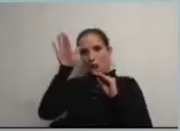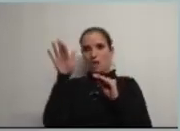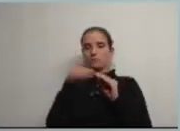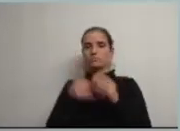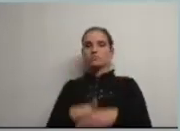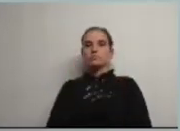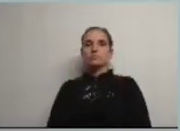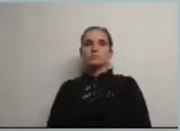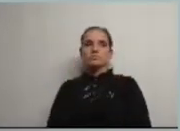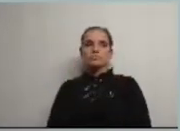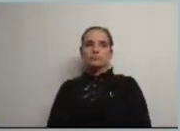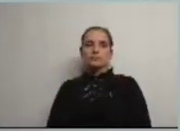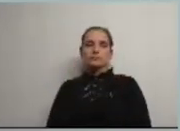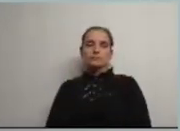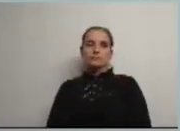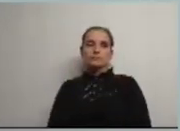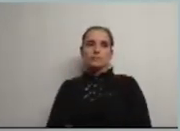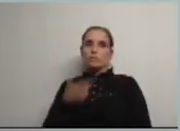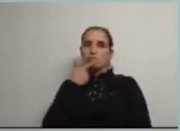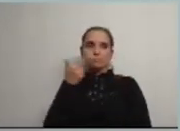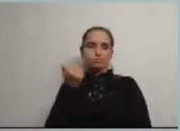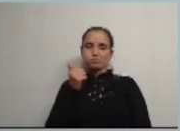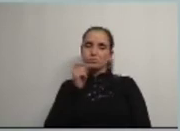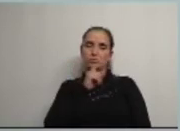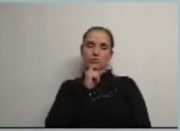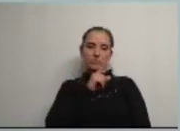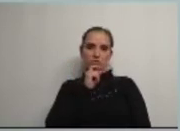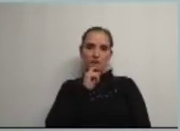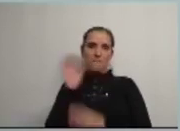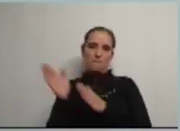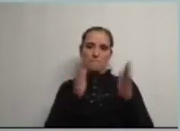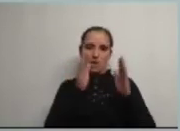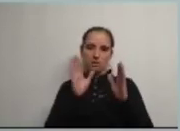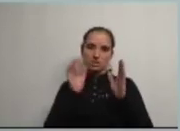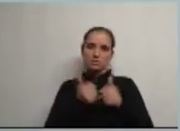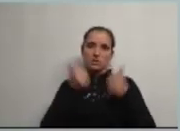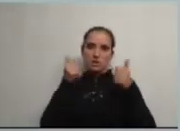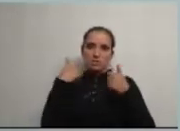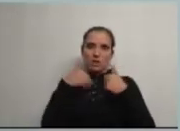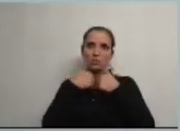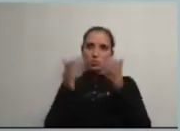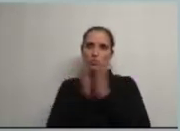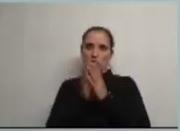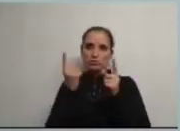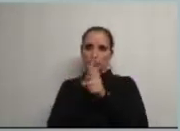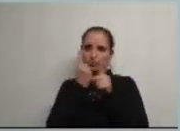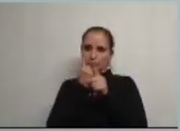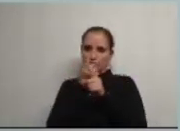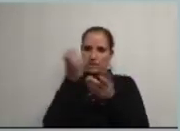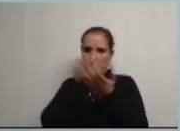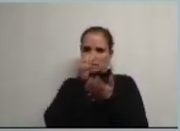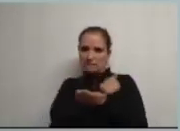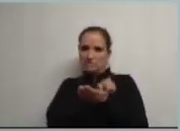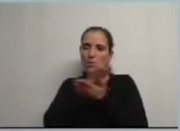nosso Conselho nós não podemos permitir que uma parte do Conselho tenha todas e mais algumas infraestruturas